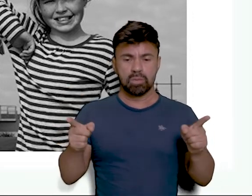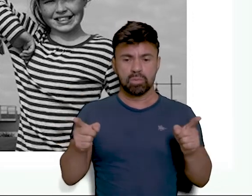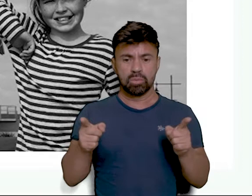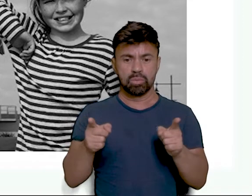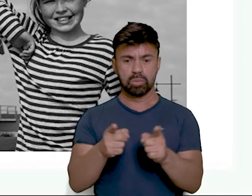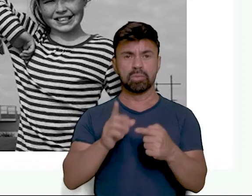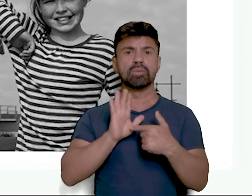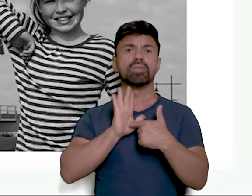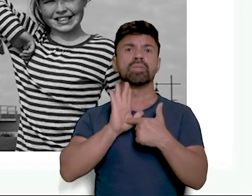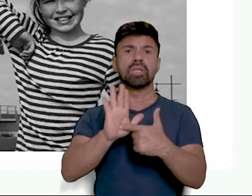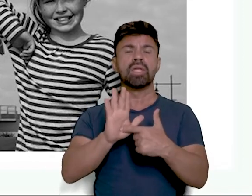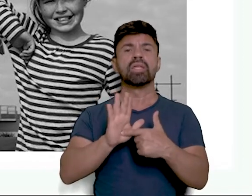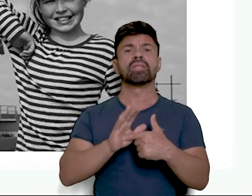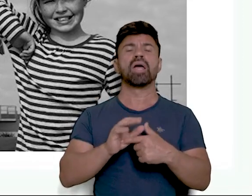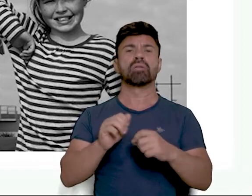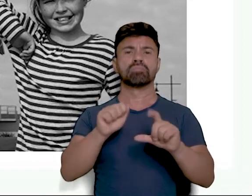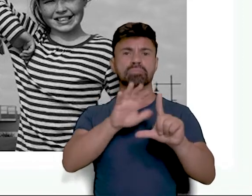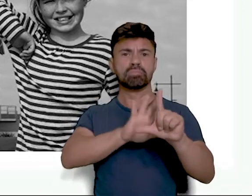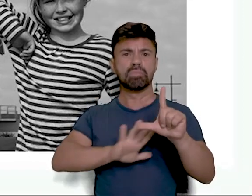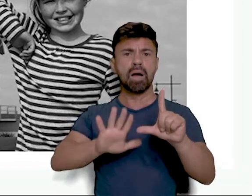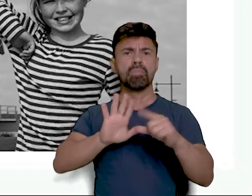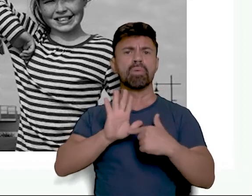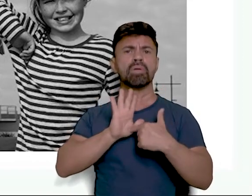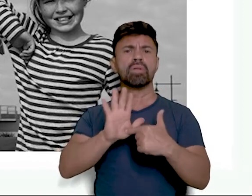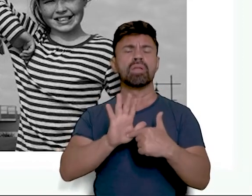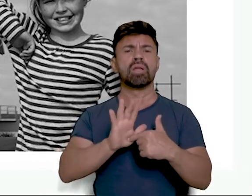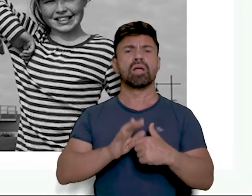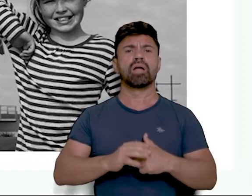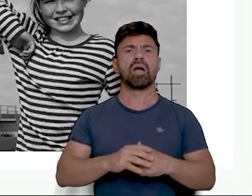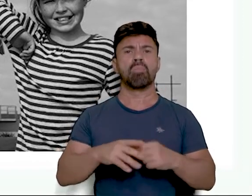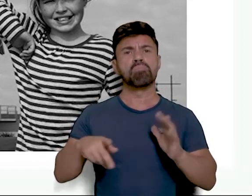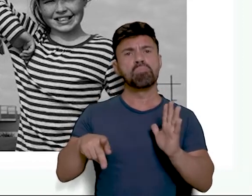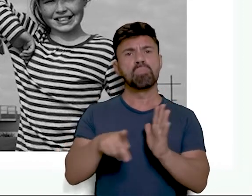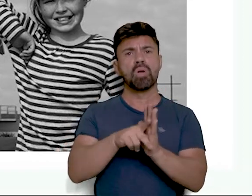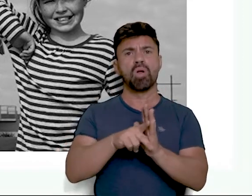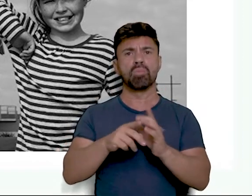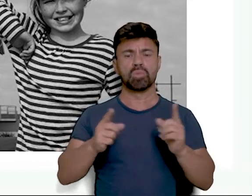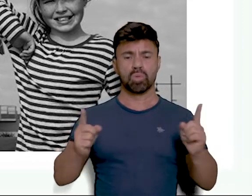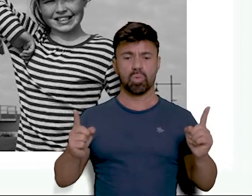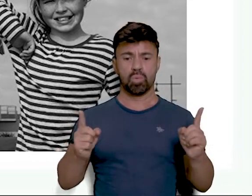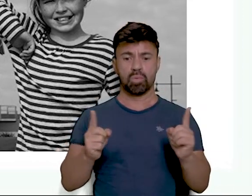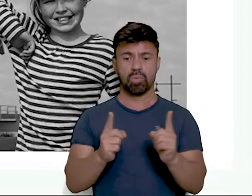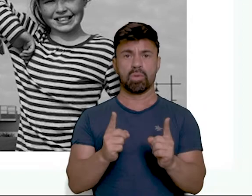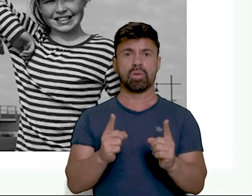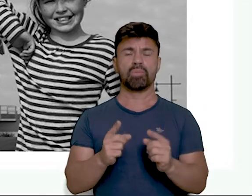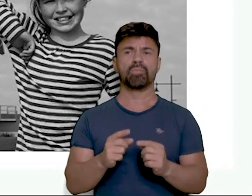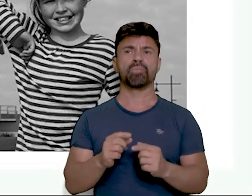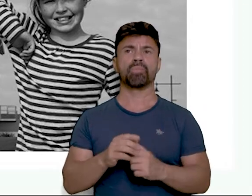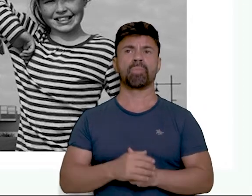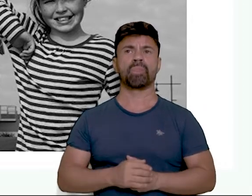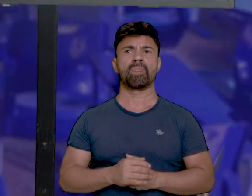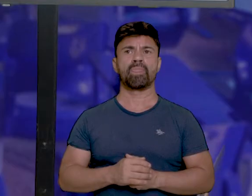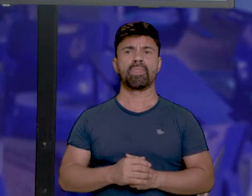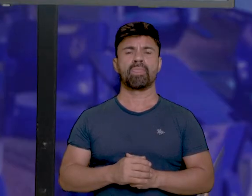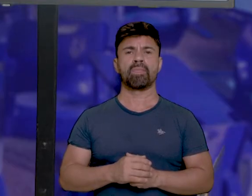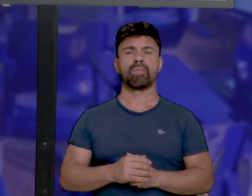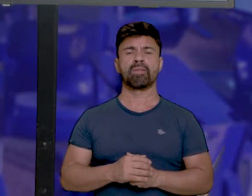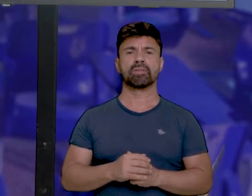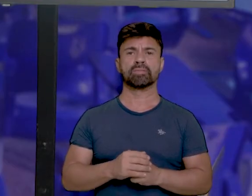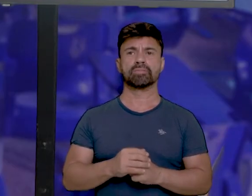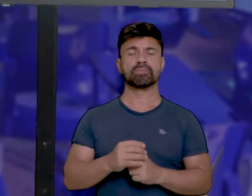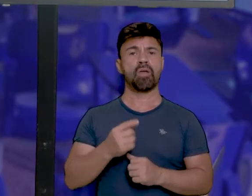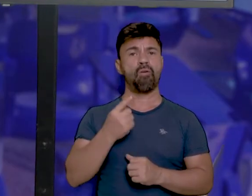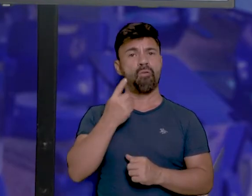representado em forma de mapa, mantendo a proporção do tamanho entre as coisas. Vamos ver aqui, proporcional, condiz com a realidade.